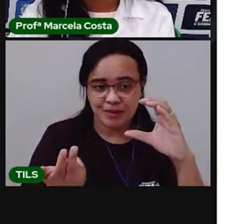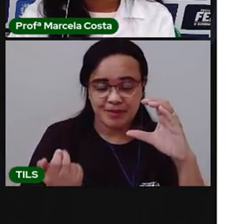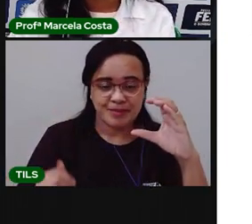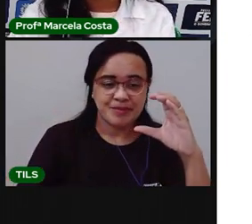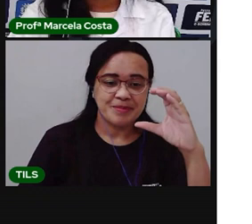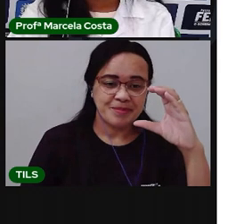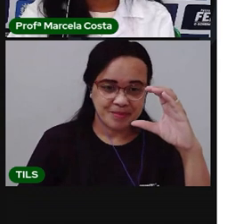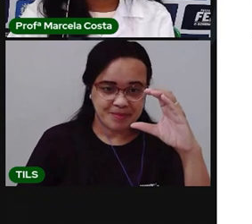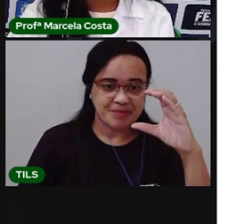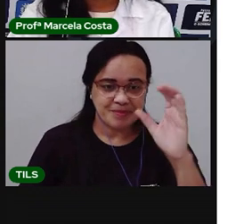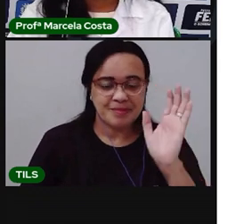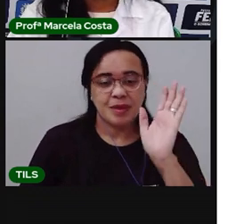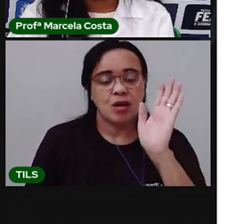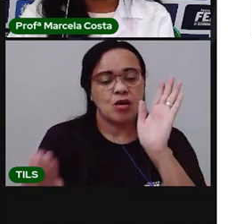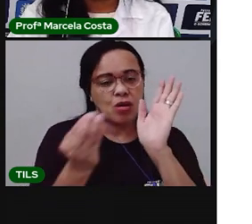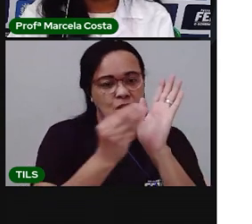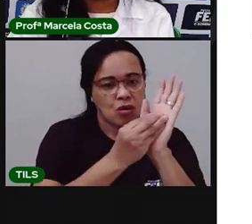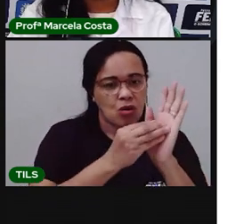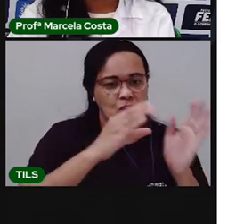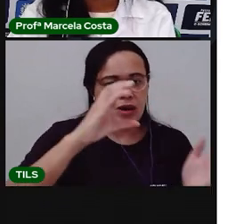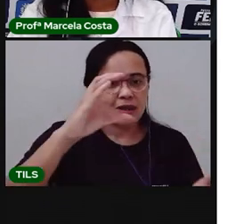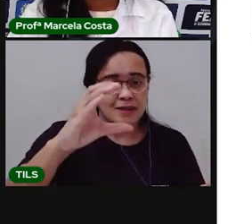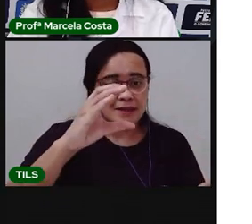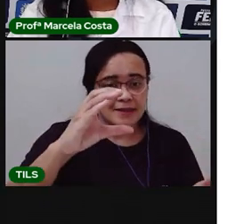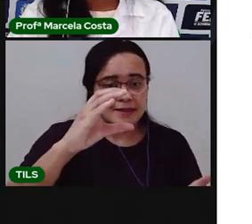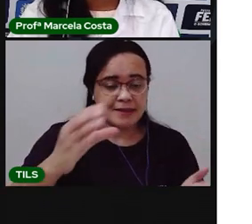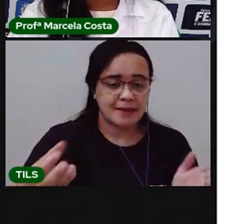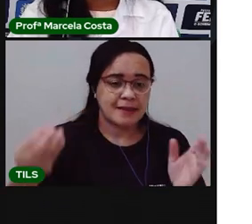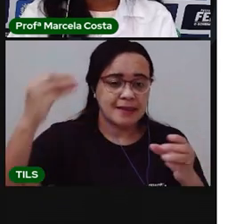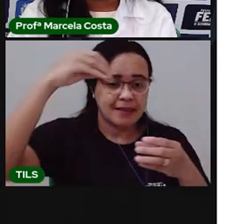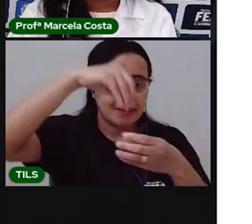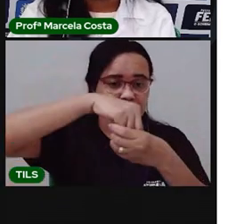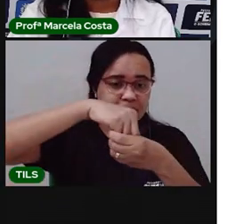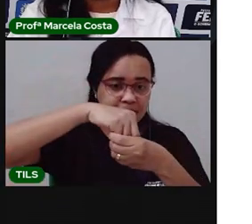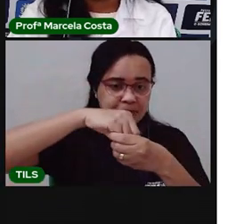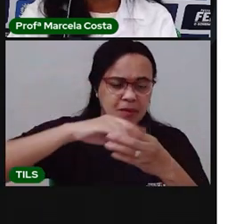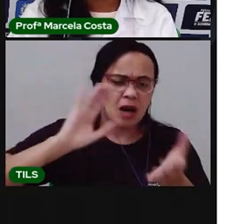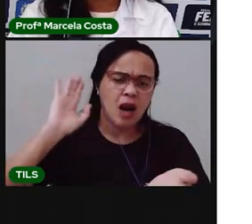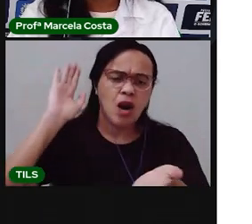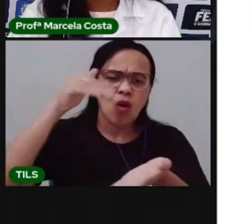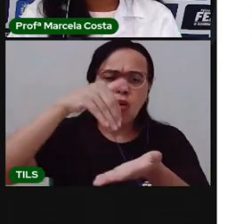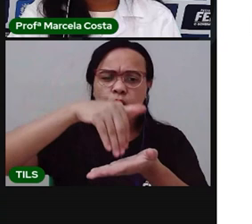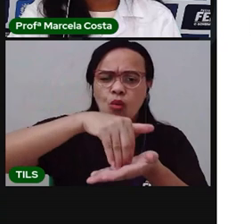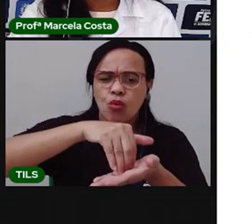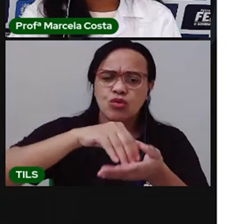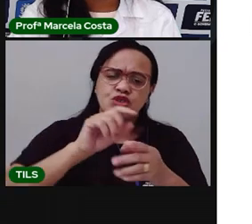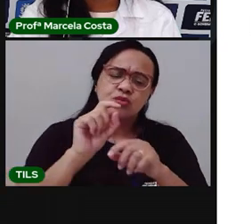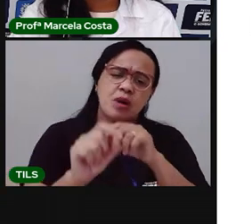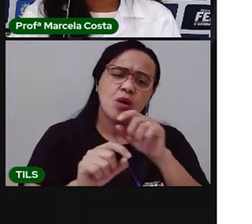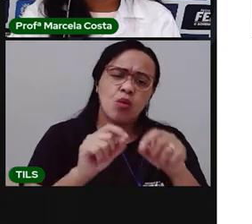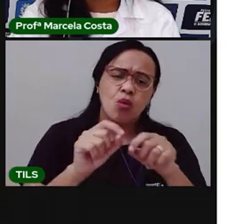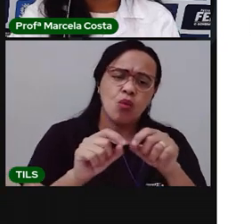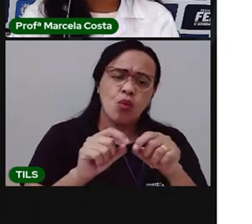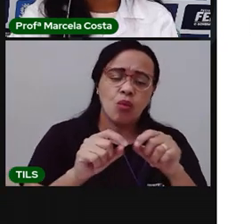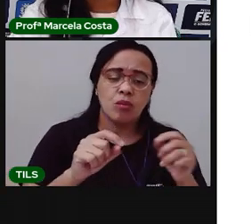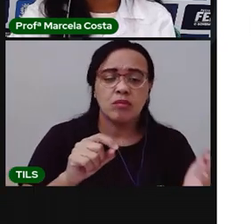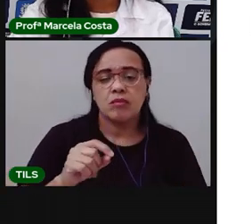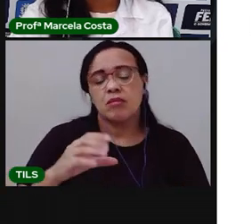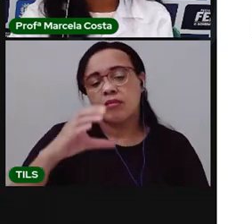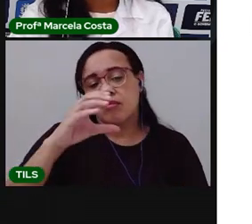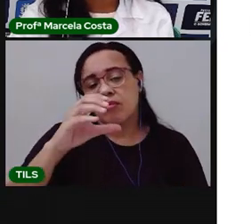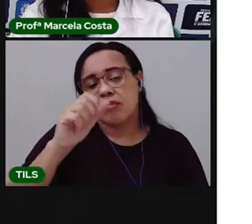Então você vai colocar a letra C aqui. E a letra final, qual é a última letra da palavra canoa?